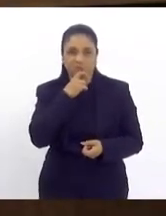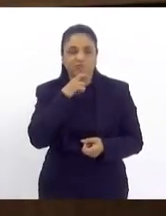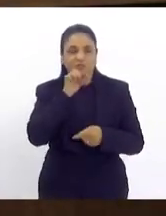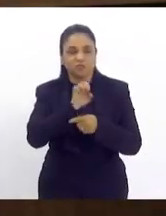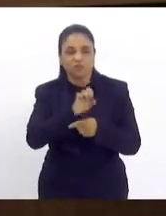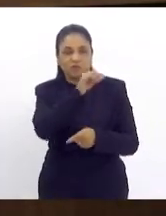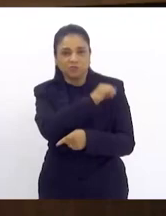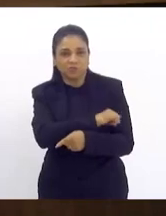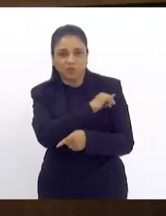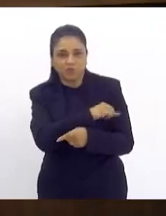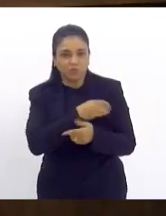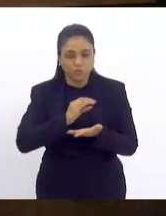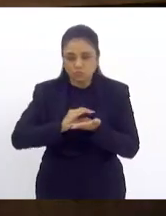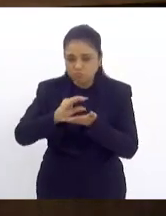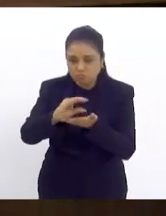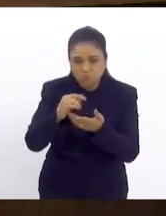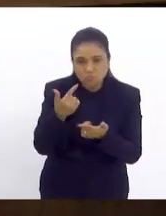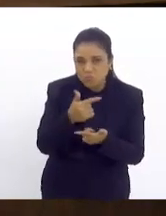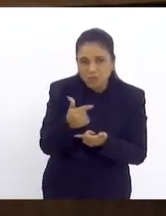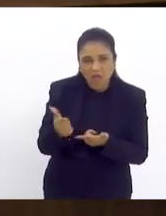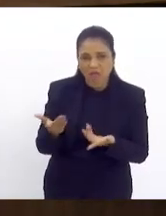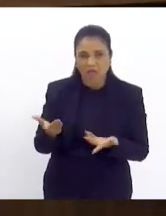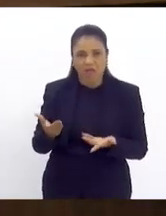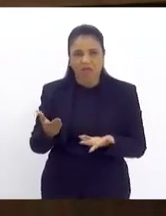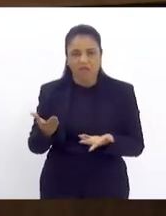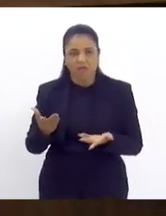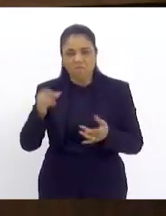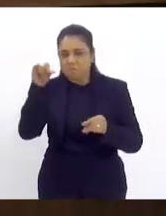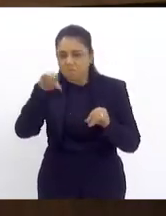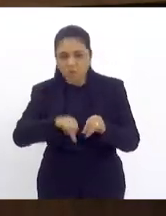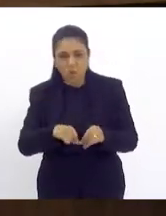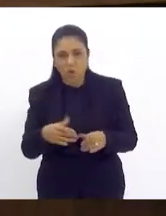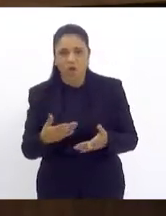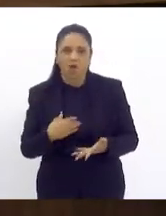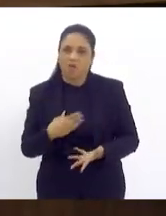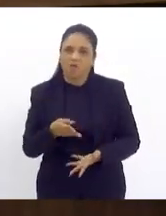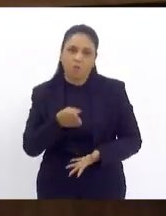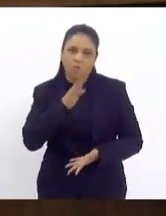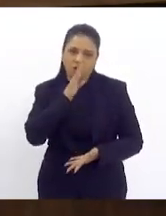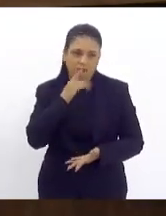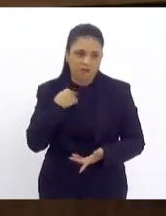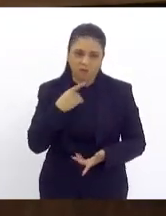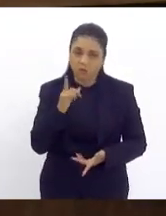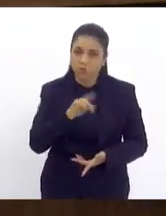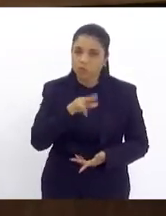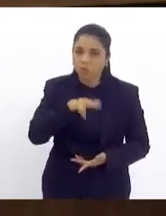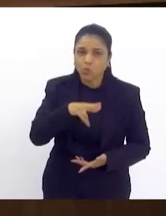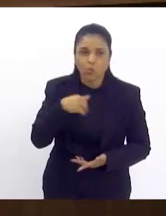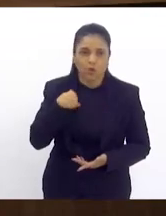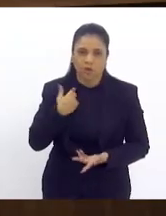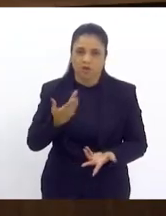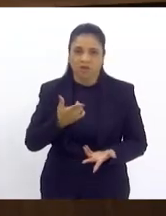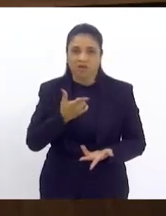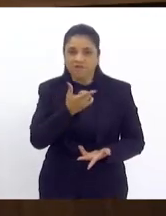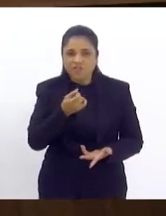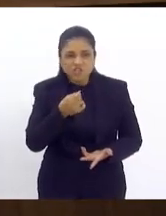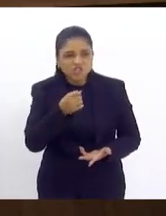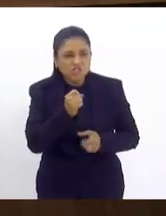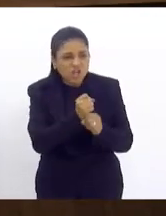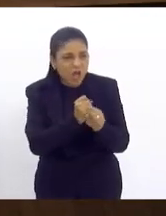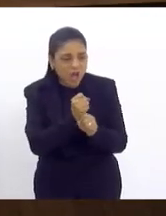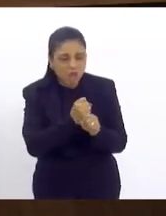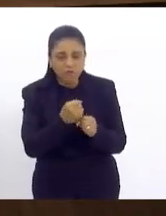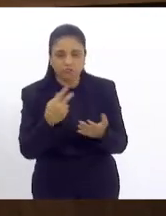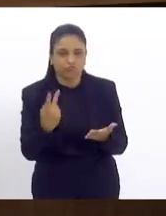do Rio de Janeiro não investe que está pior do que era ora aí eu vou me calar de algo diante de algo que não acontecia há 20 anos no estado do Rio de